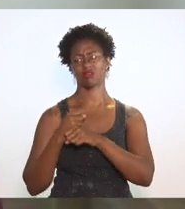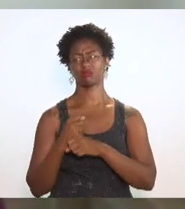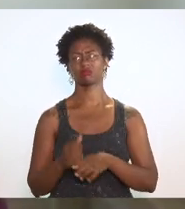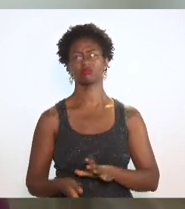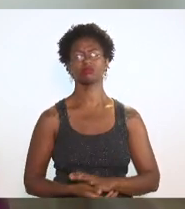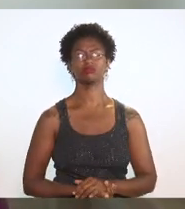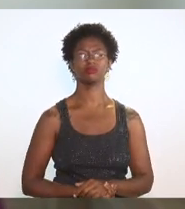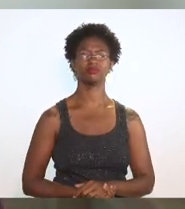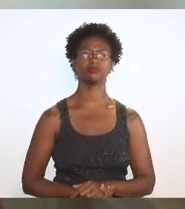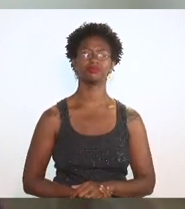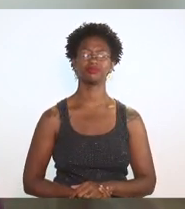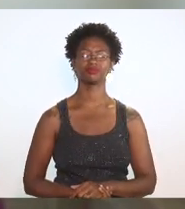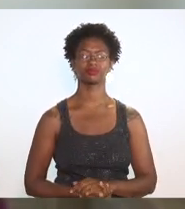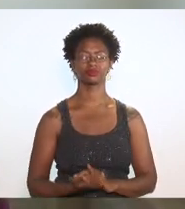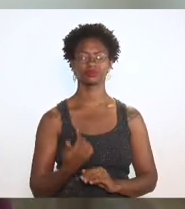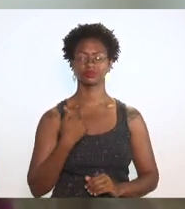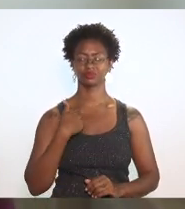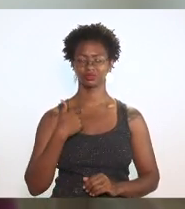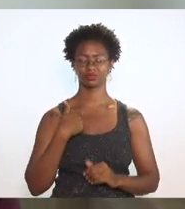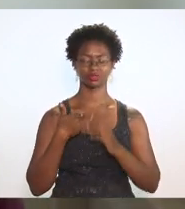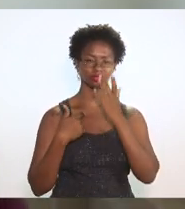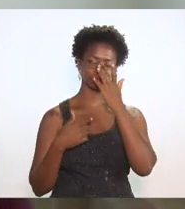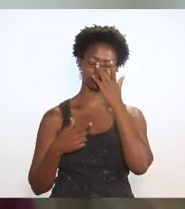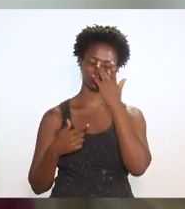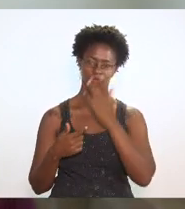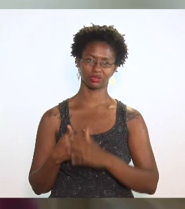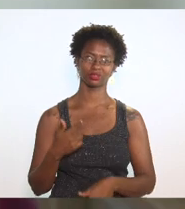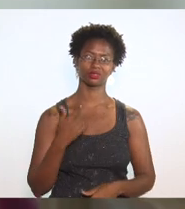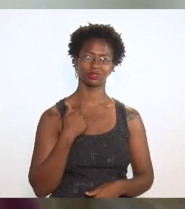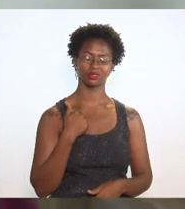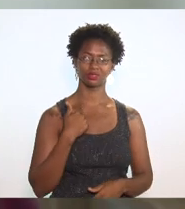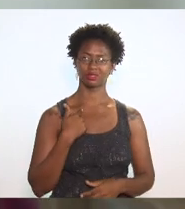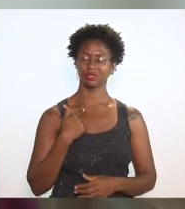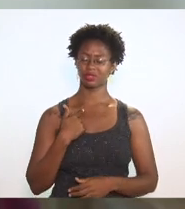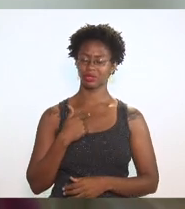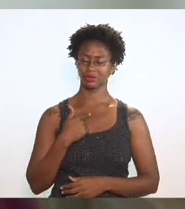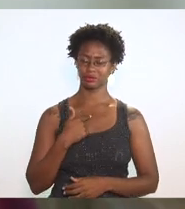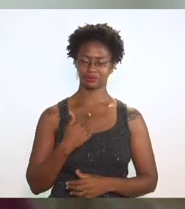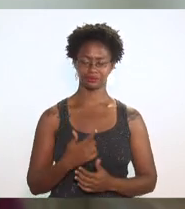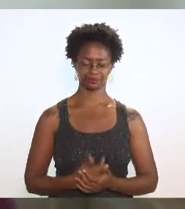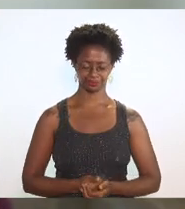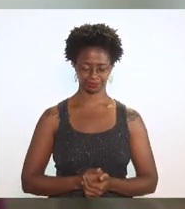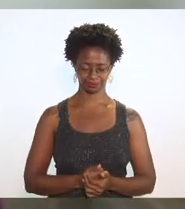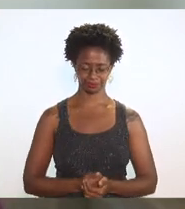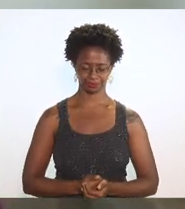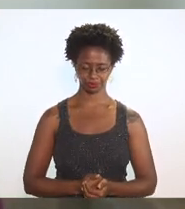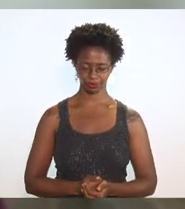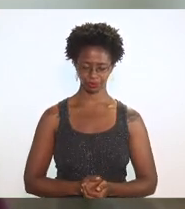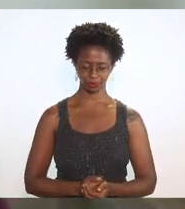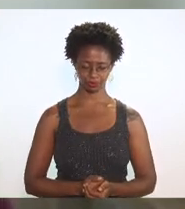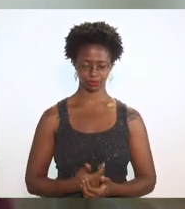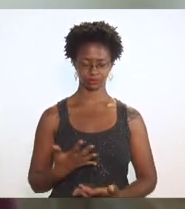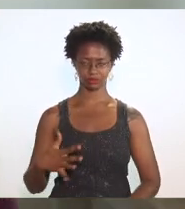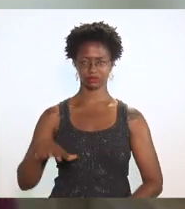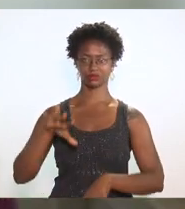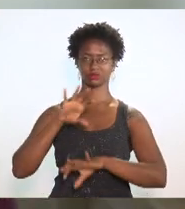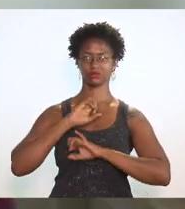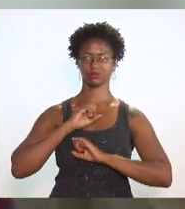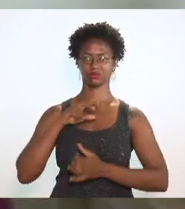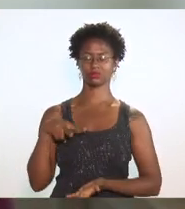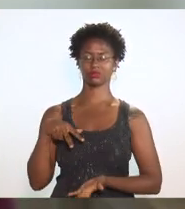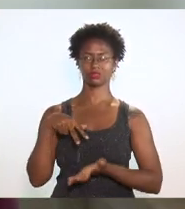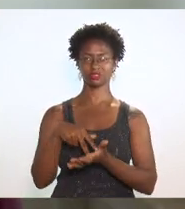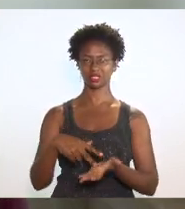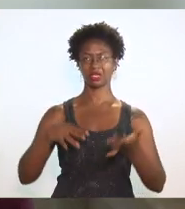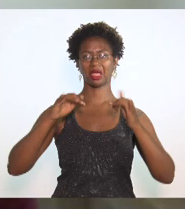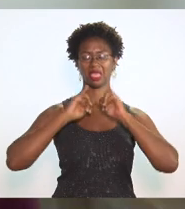vesti a idumentária de incentivador de garoto